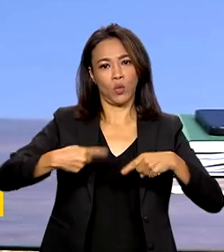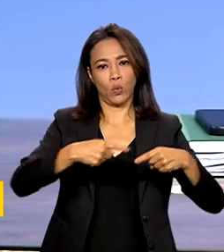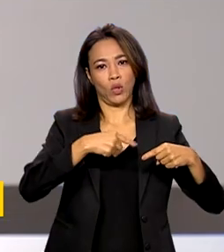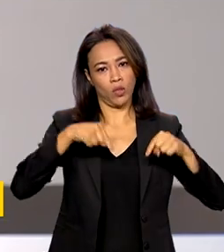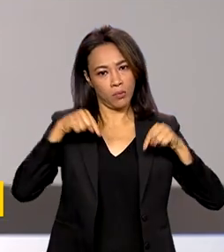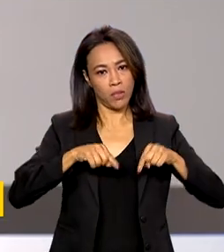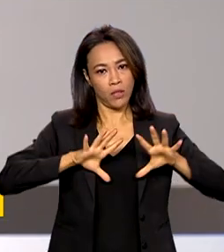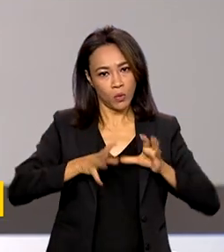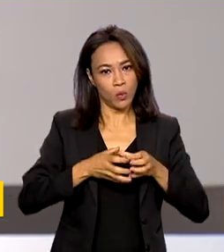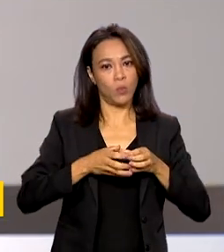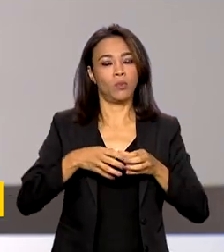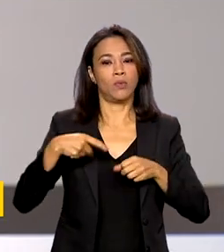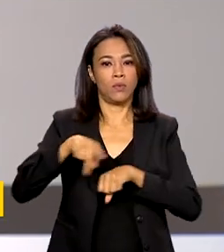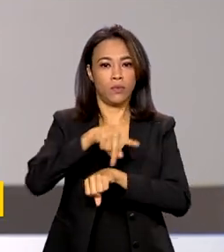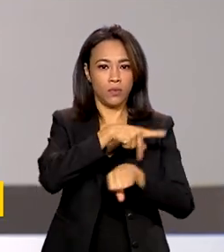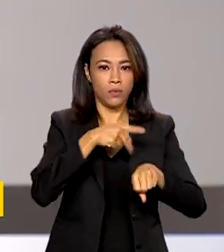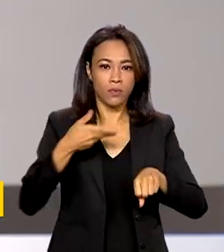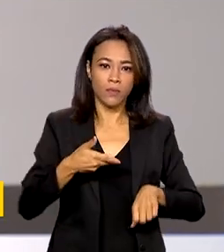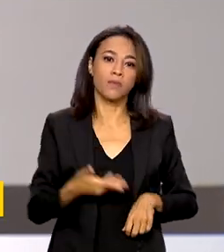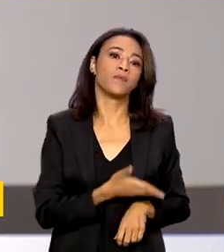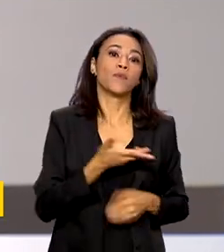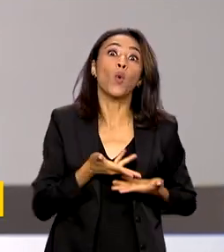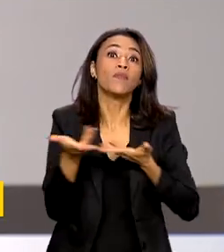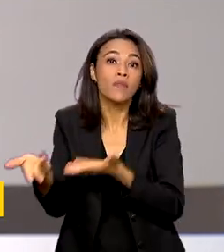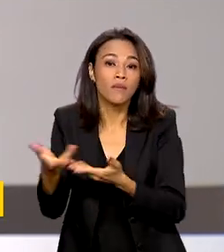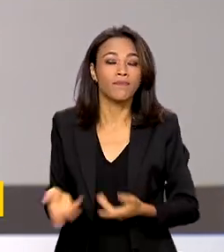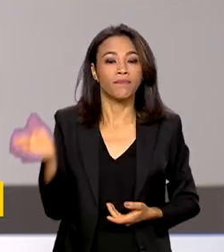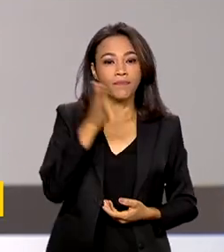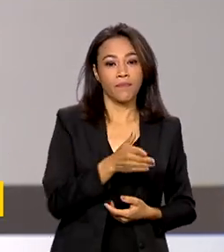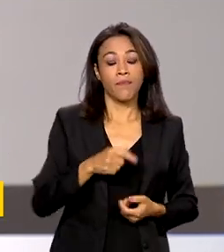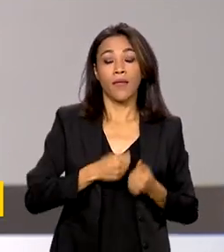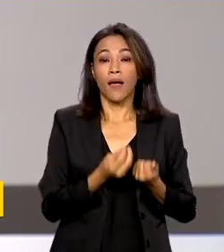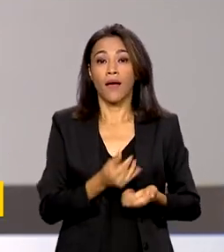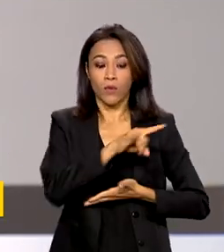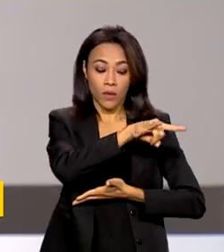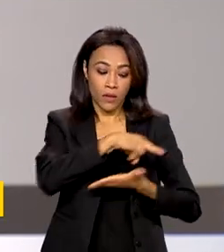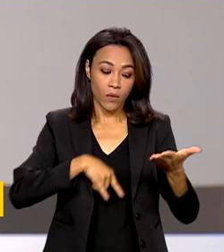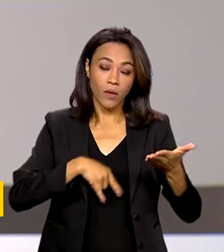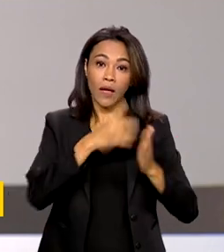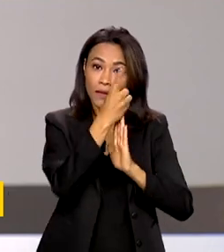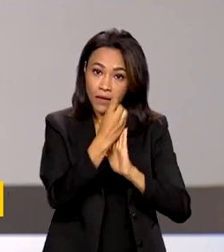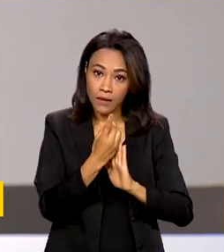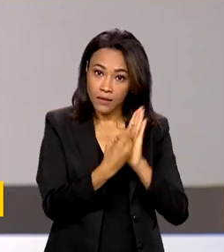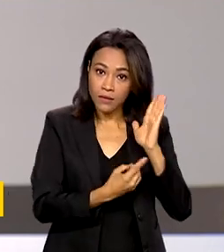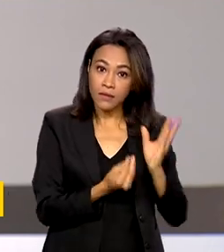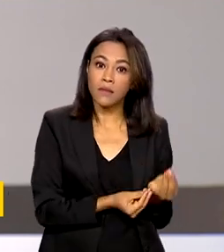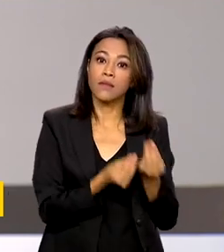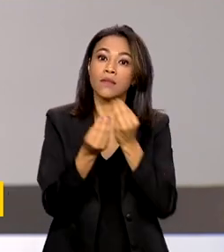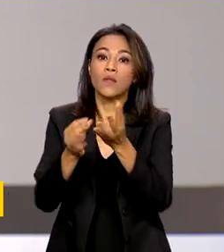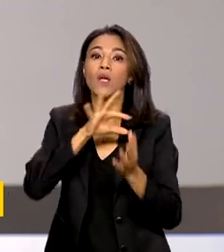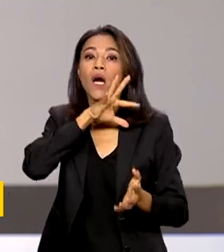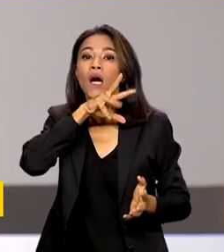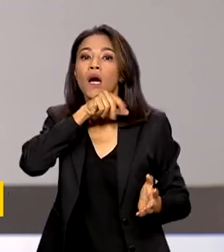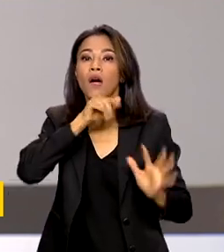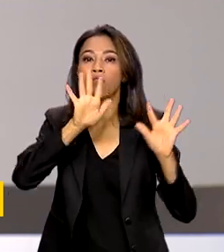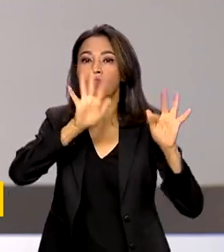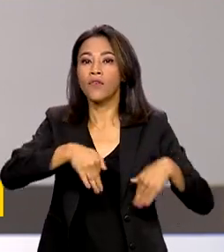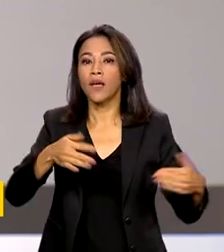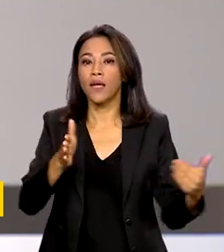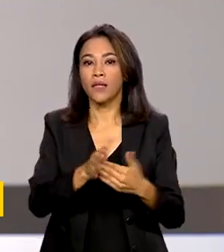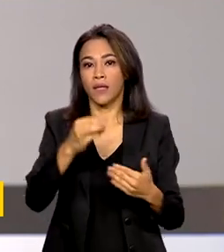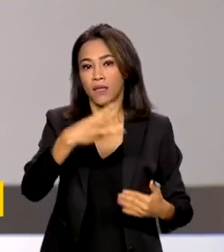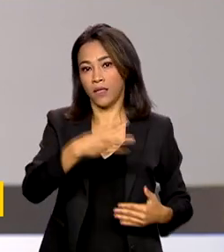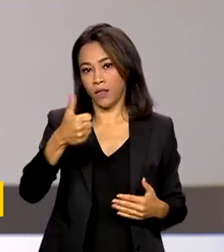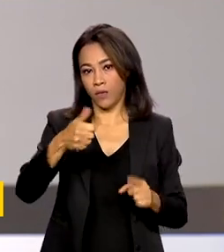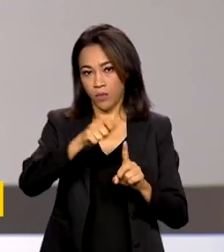países. A entrega do imposto de renda termina em 31 de maio e a tecnologia está ganhando cada